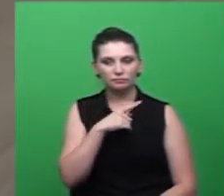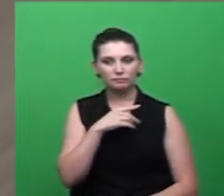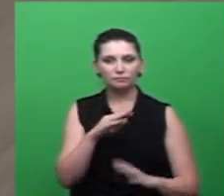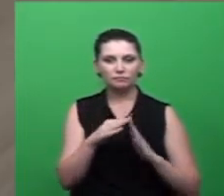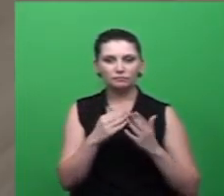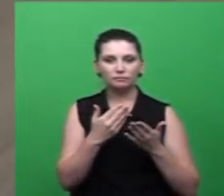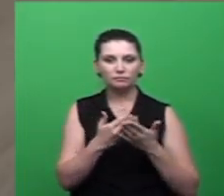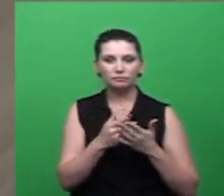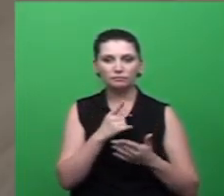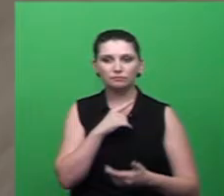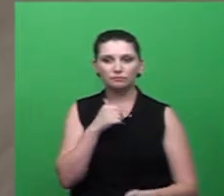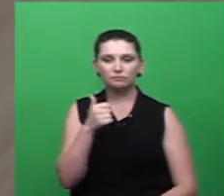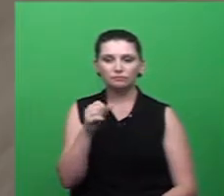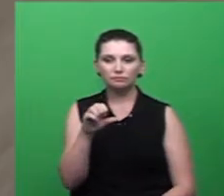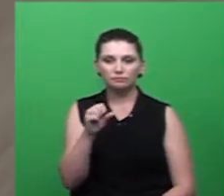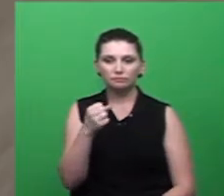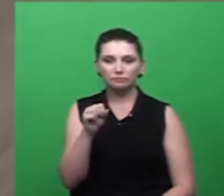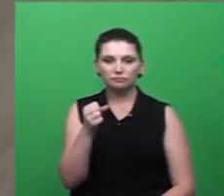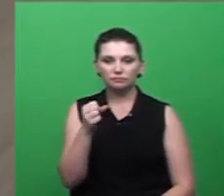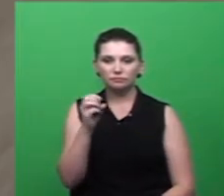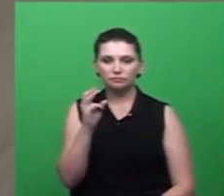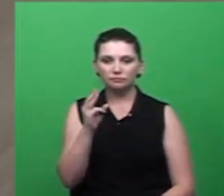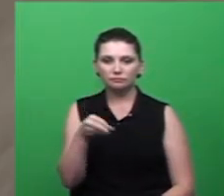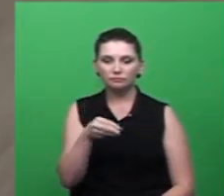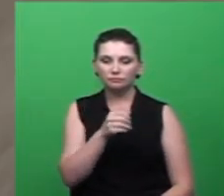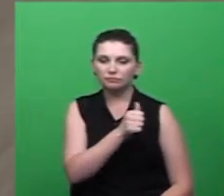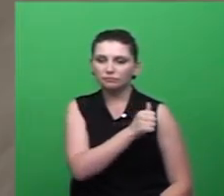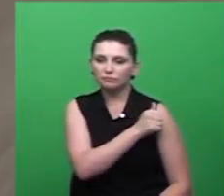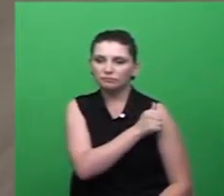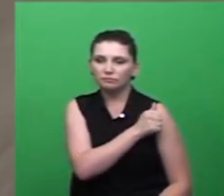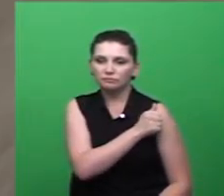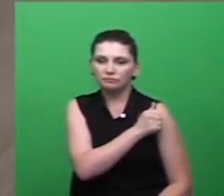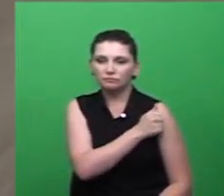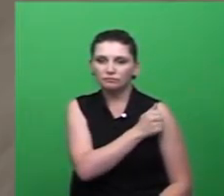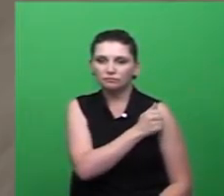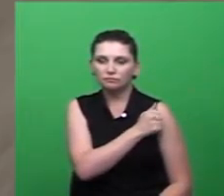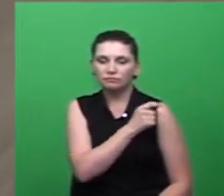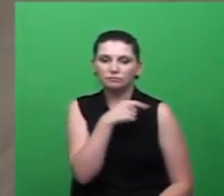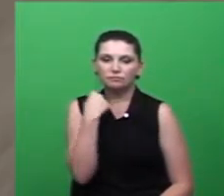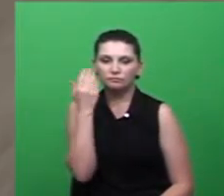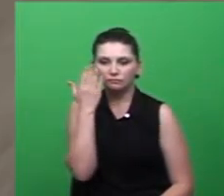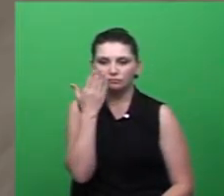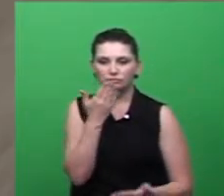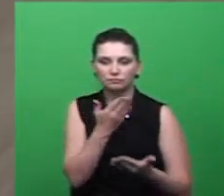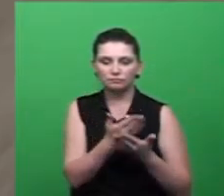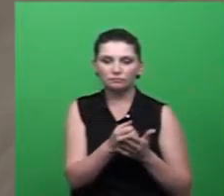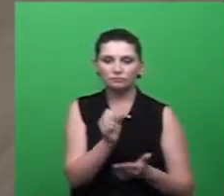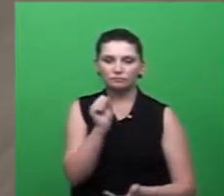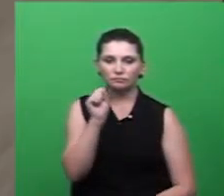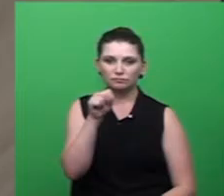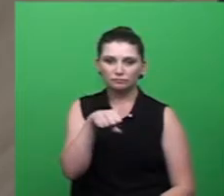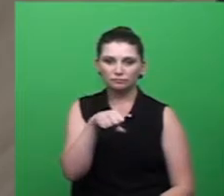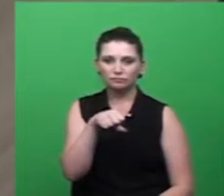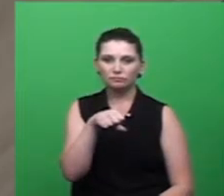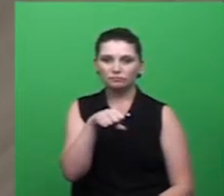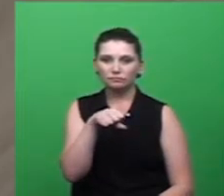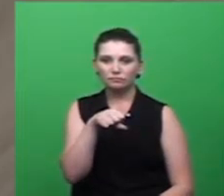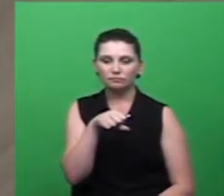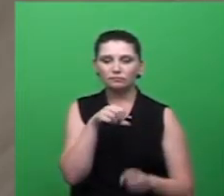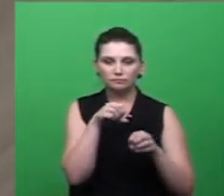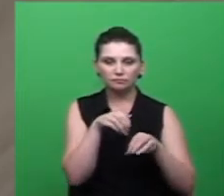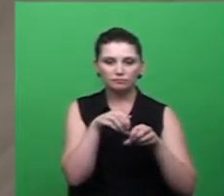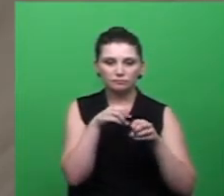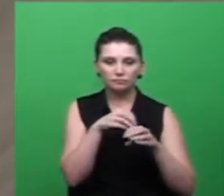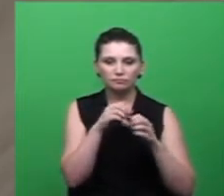18 mil estudantes na rede municipal. Então, nós acreditamos muito que a educação é um